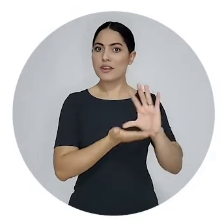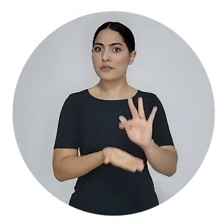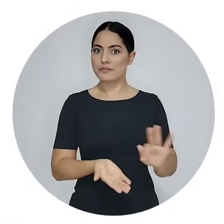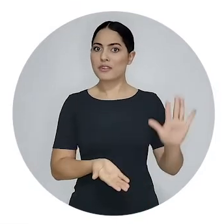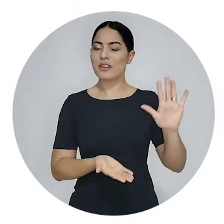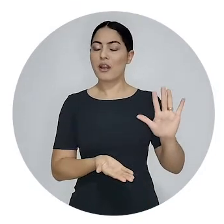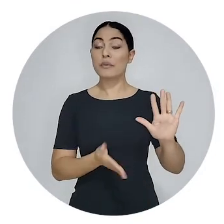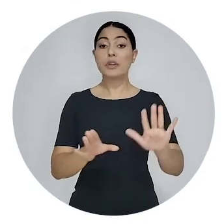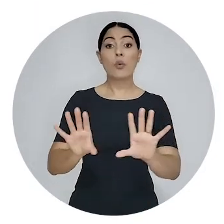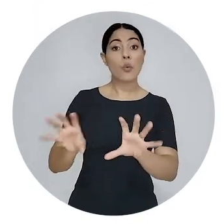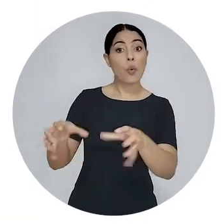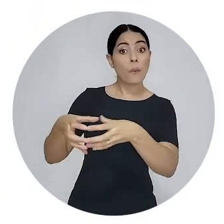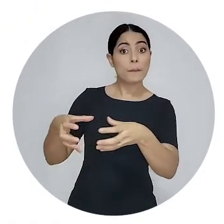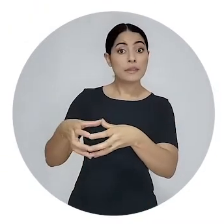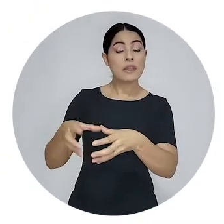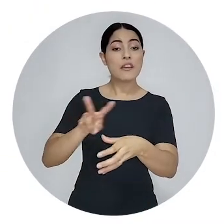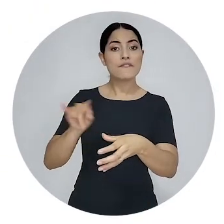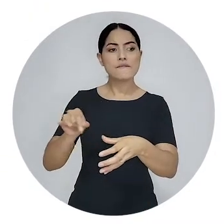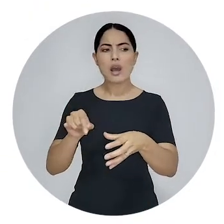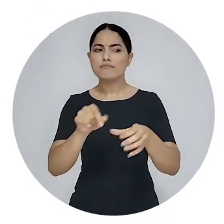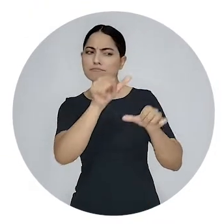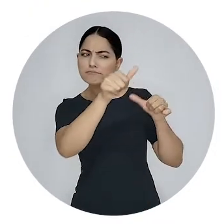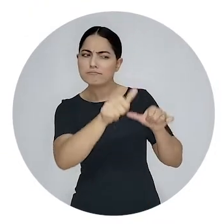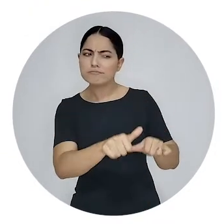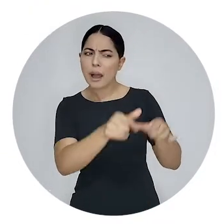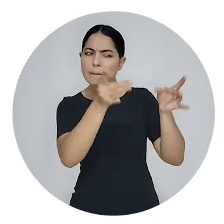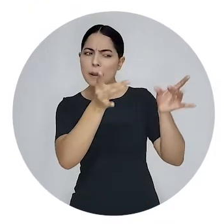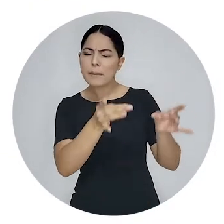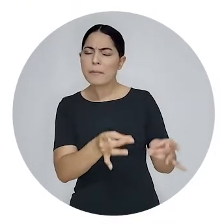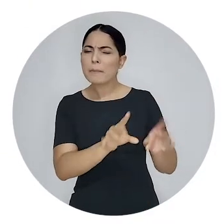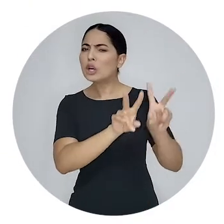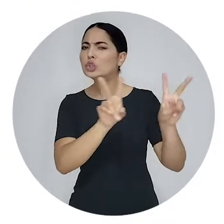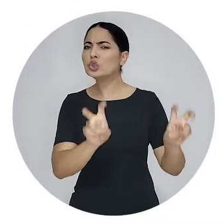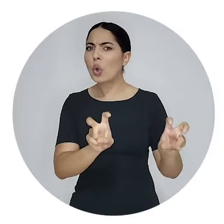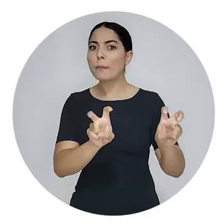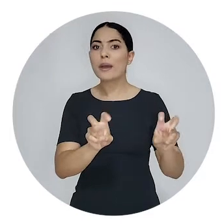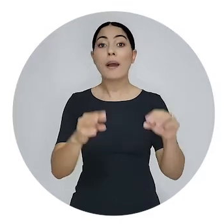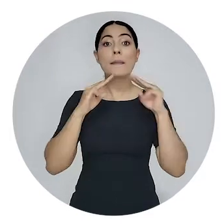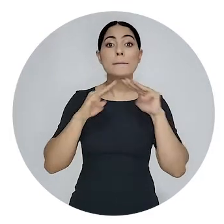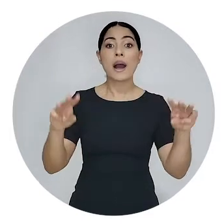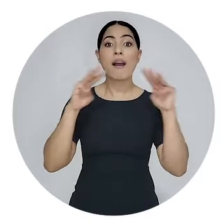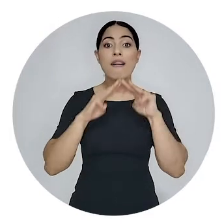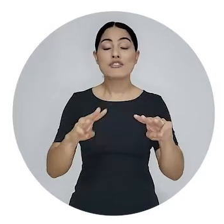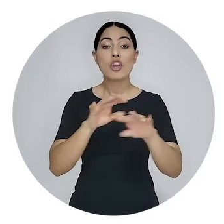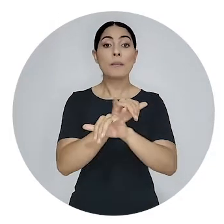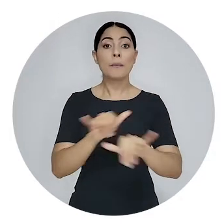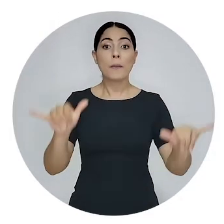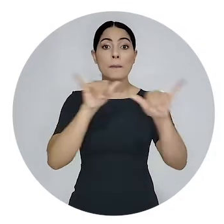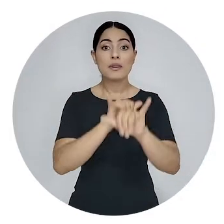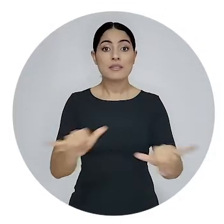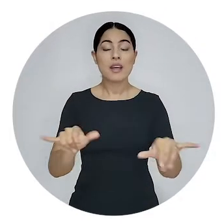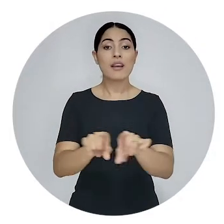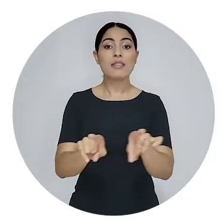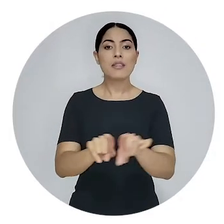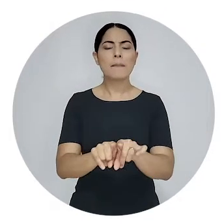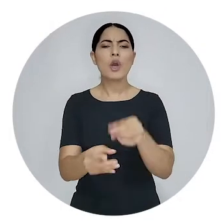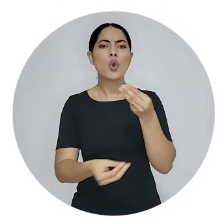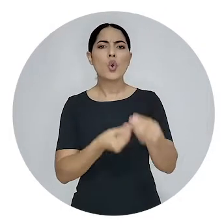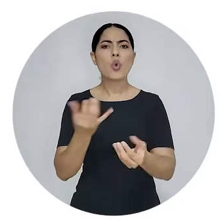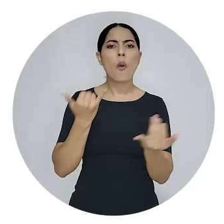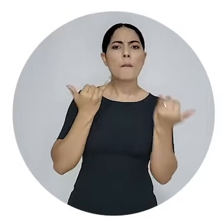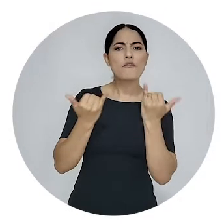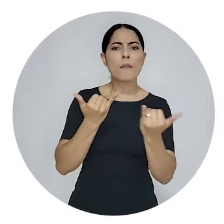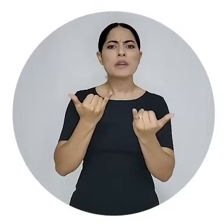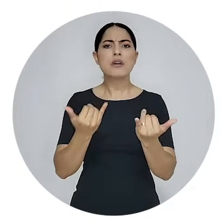do Conselho Federal. O comitê acompanhará a evolução dos critérios específicos sobre marketing, publicidade e